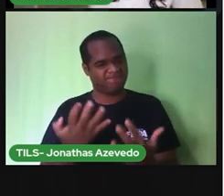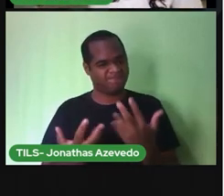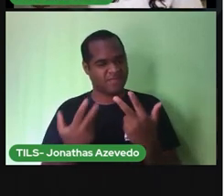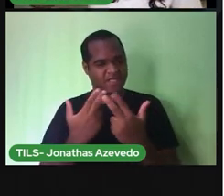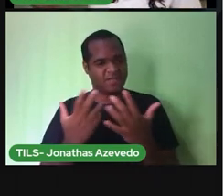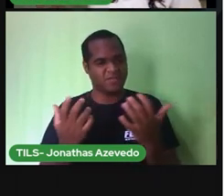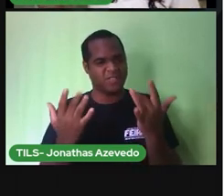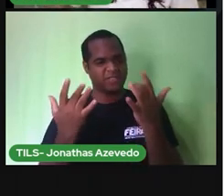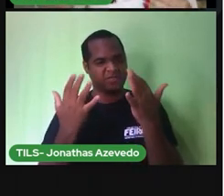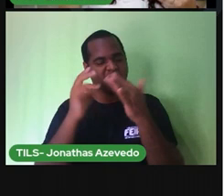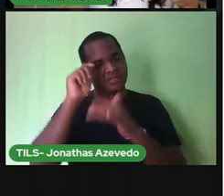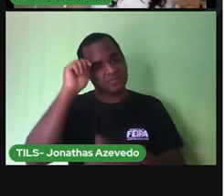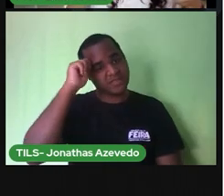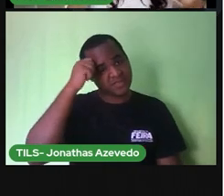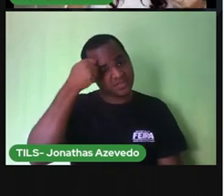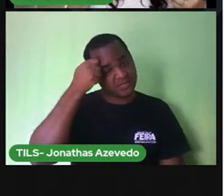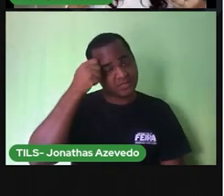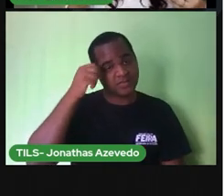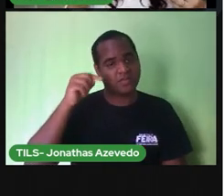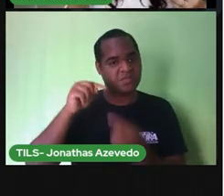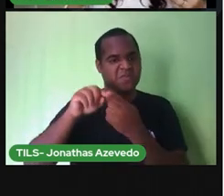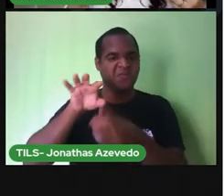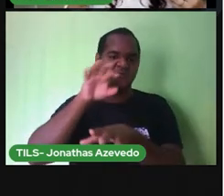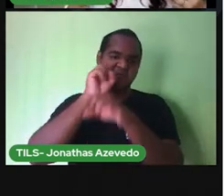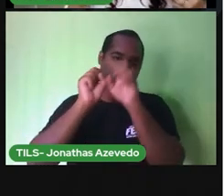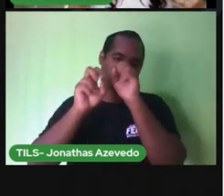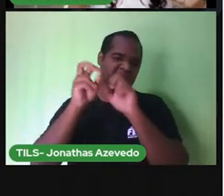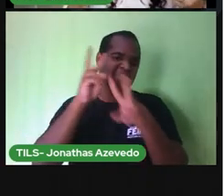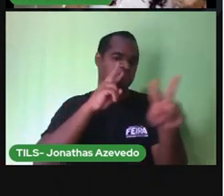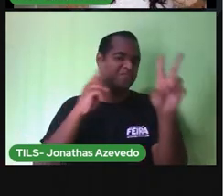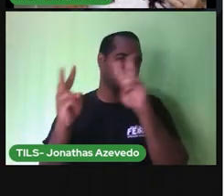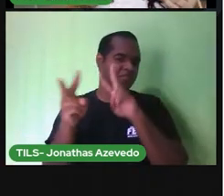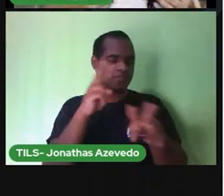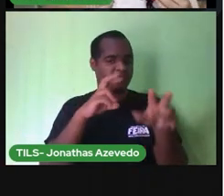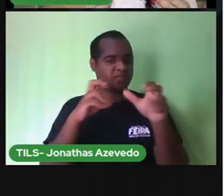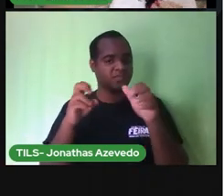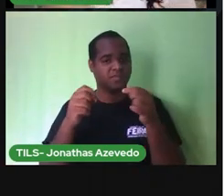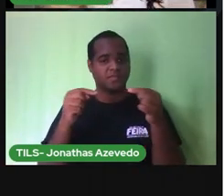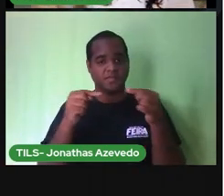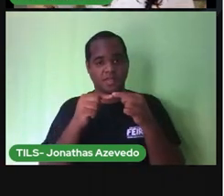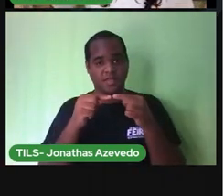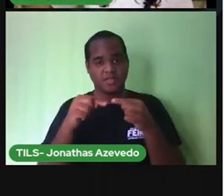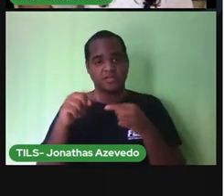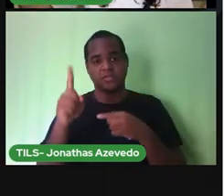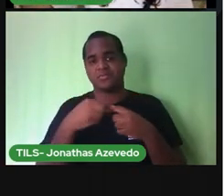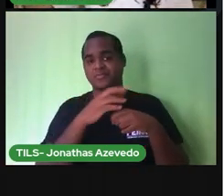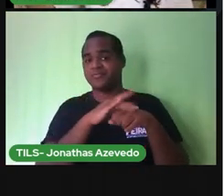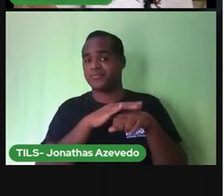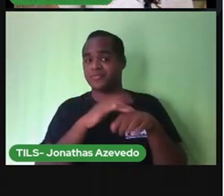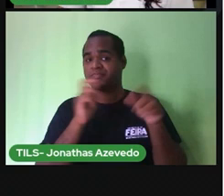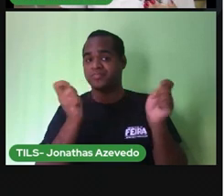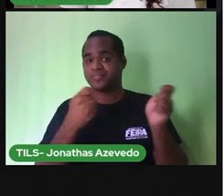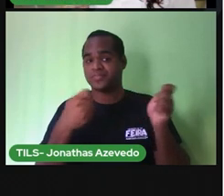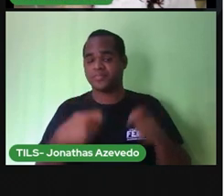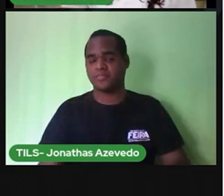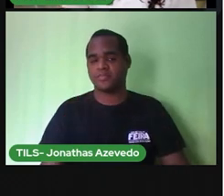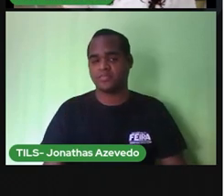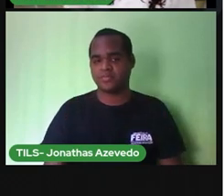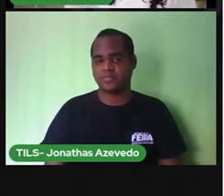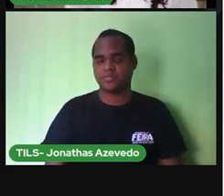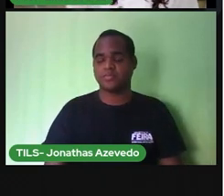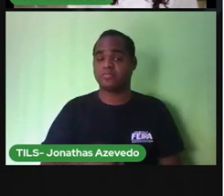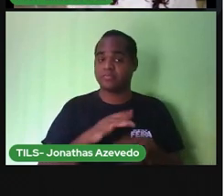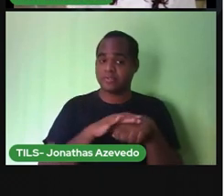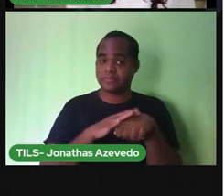fumacinha preta quando a gente respira aquela fumaça a gente vai adoecer a gente vai ficar